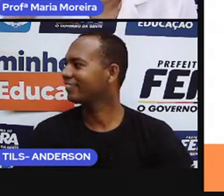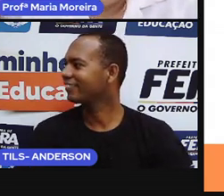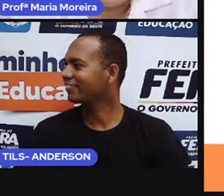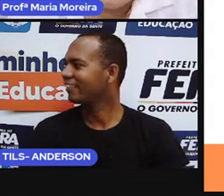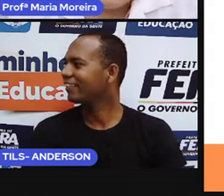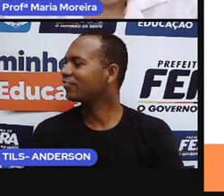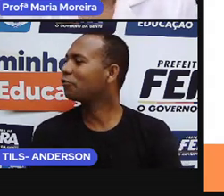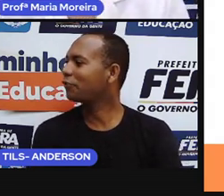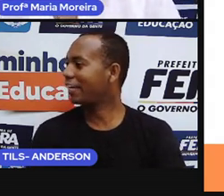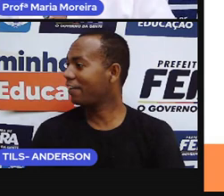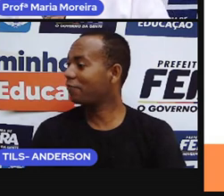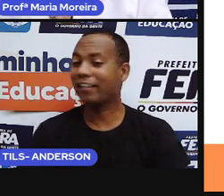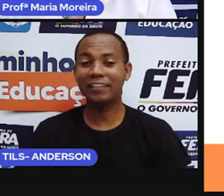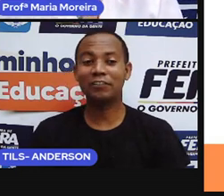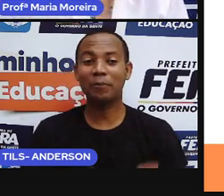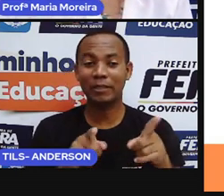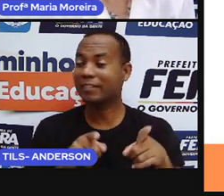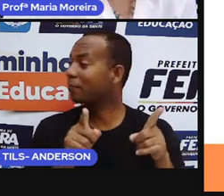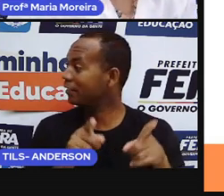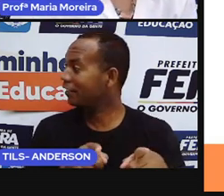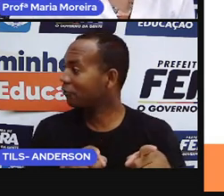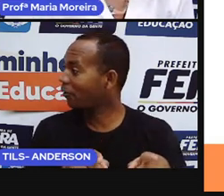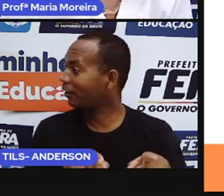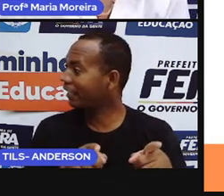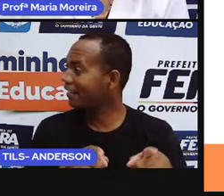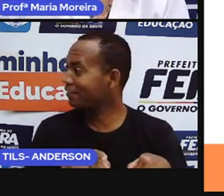preto, já vai. Pronto.